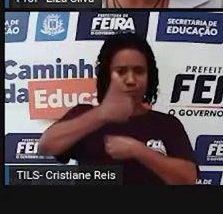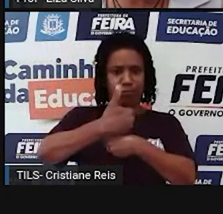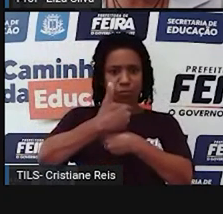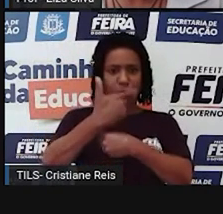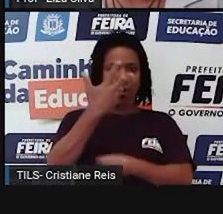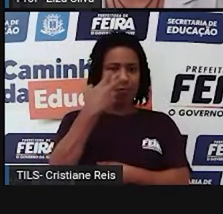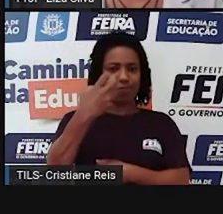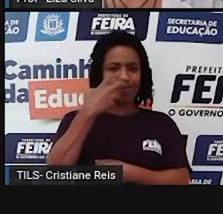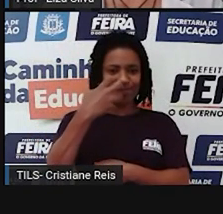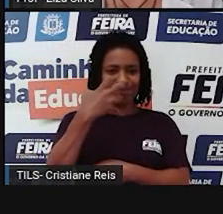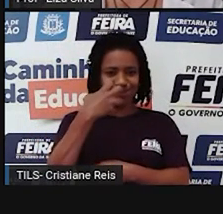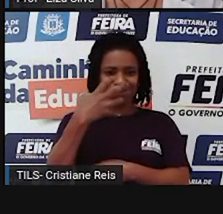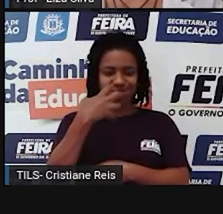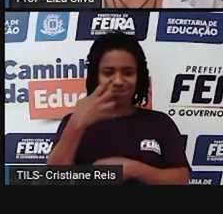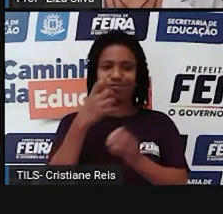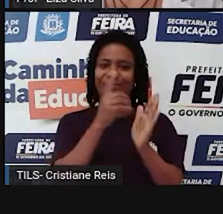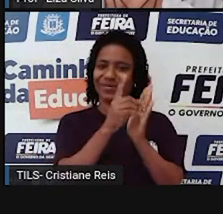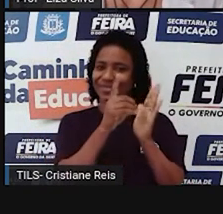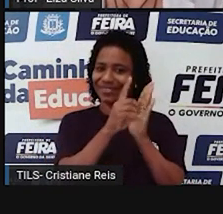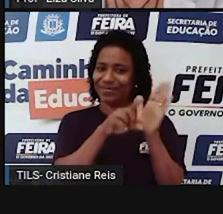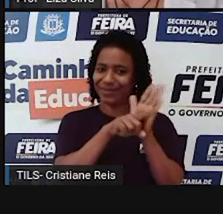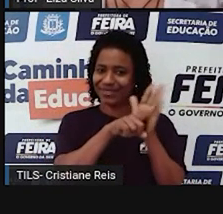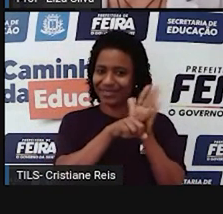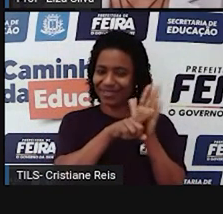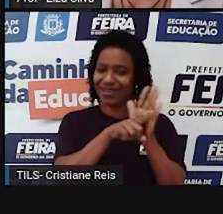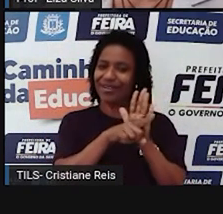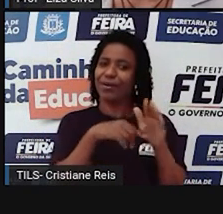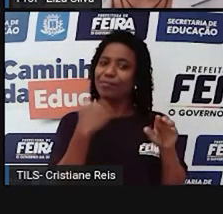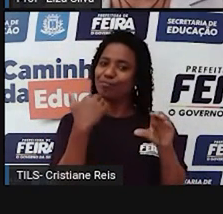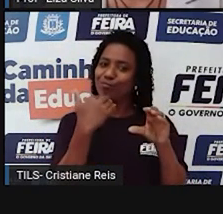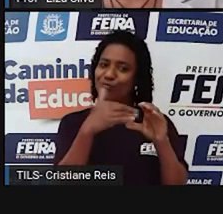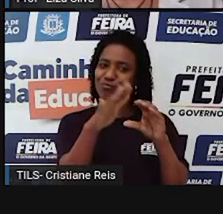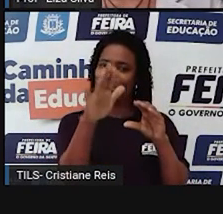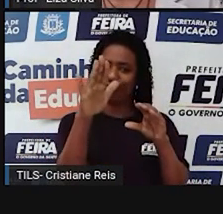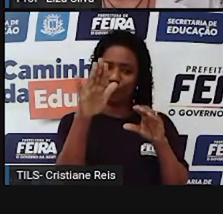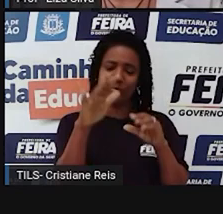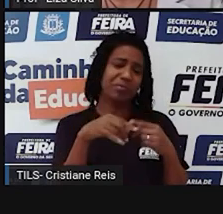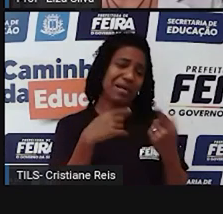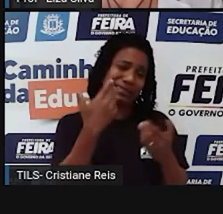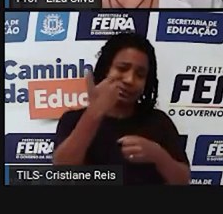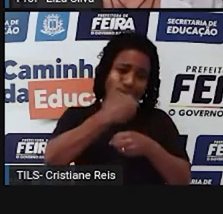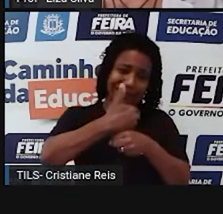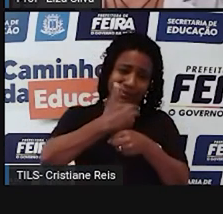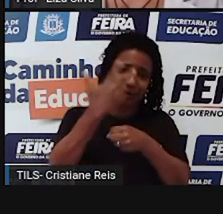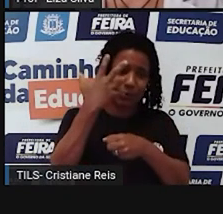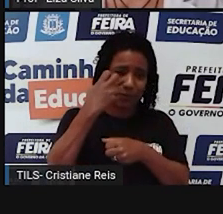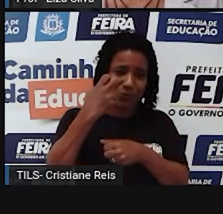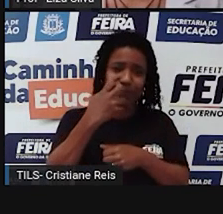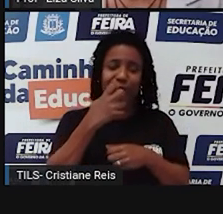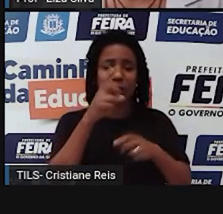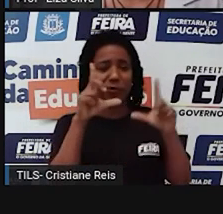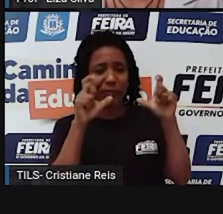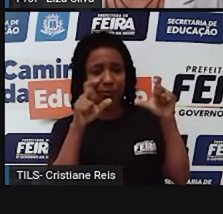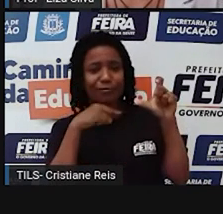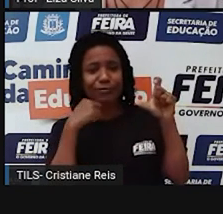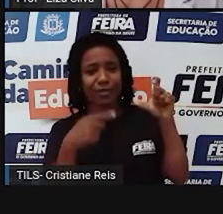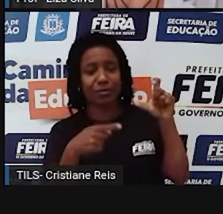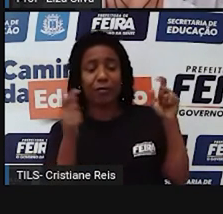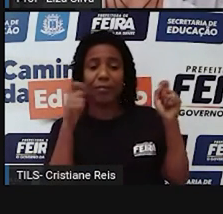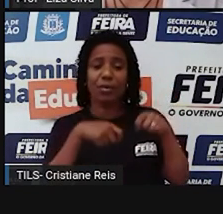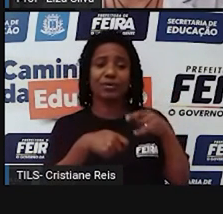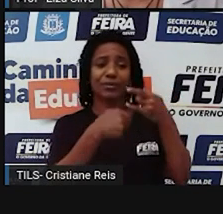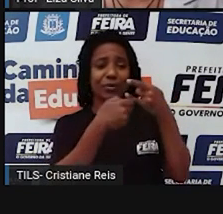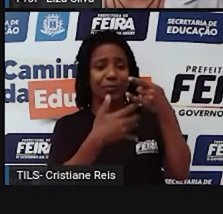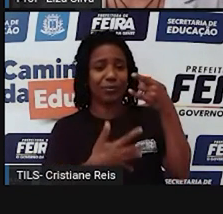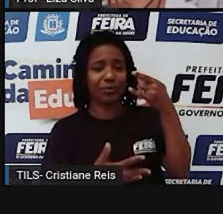pesquisando palavras no dicionário se não for possível nem a foto nem o vídeo vocês podem pecer um comentário